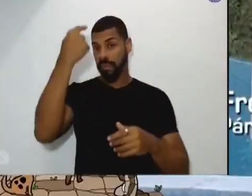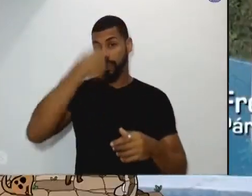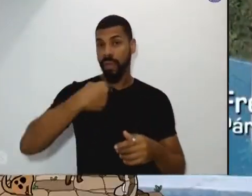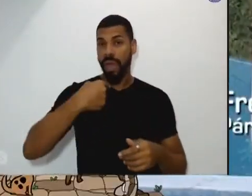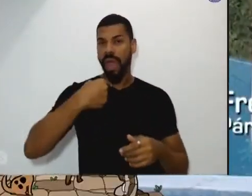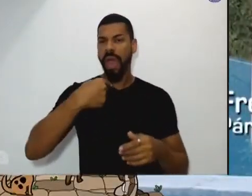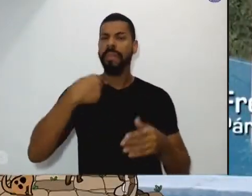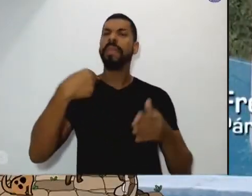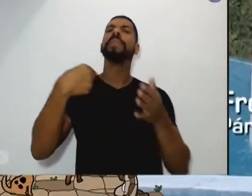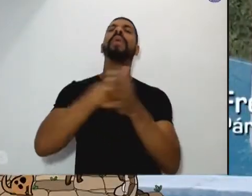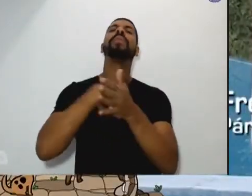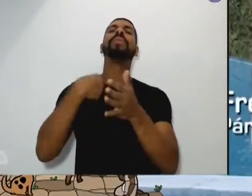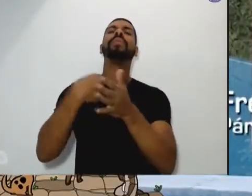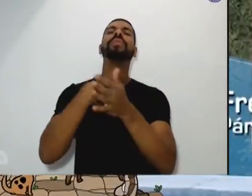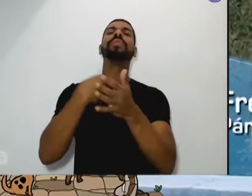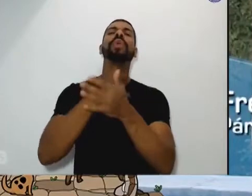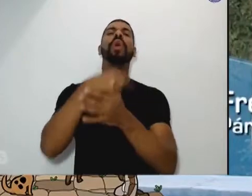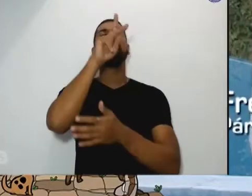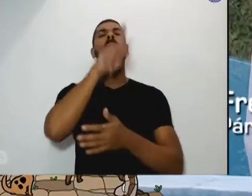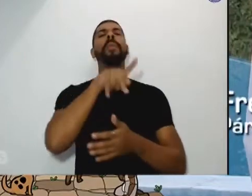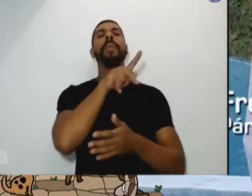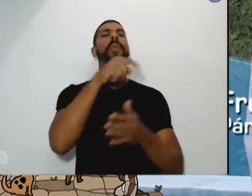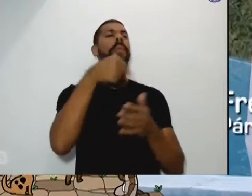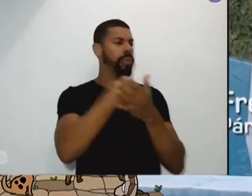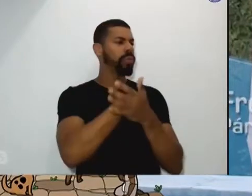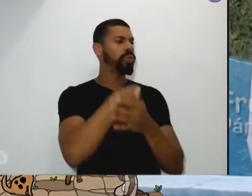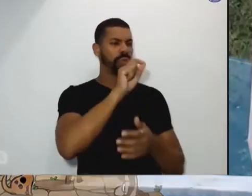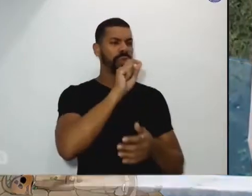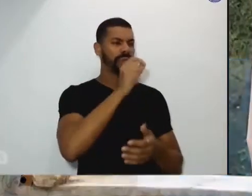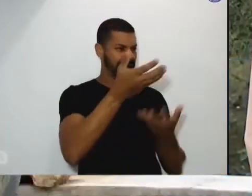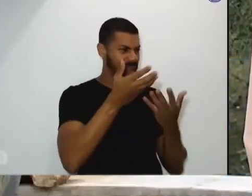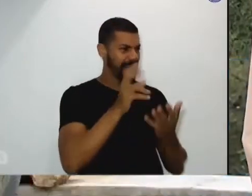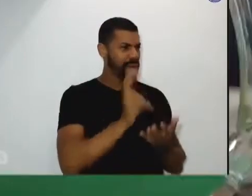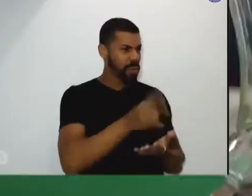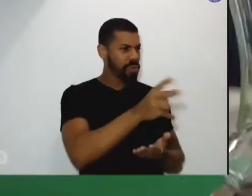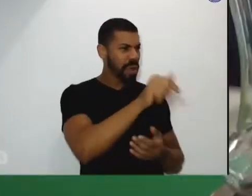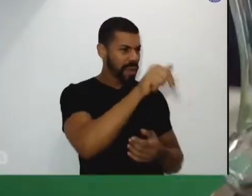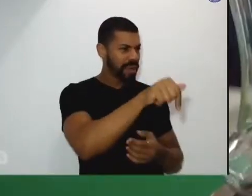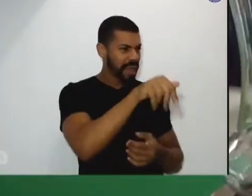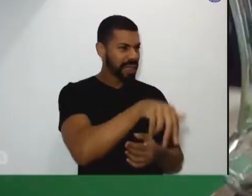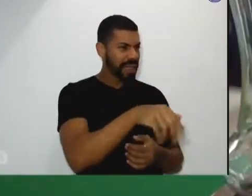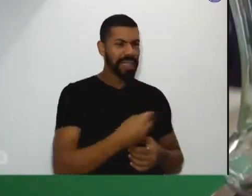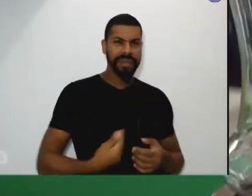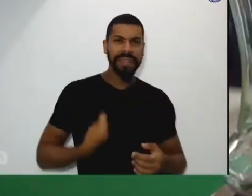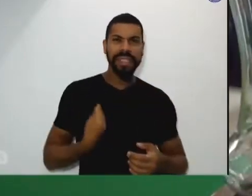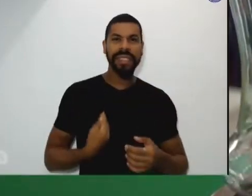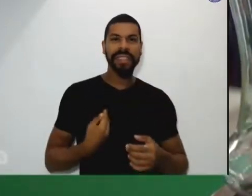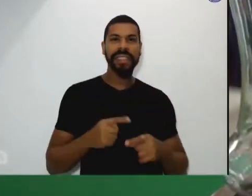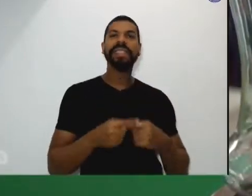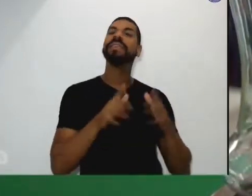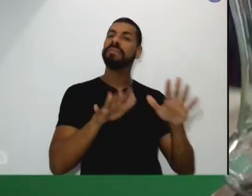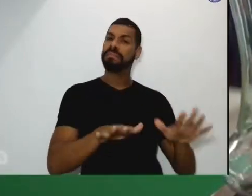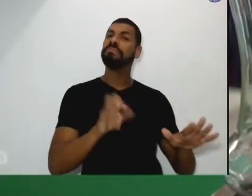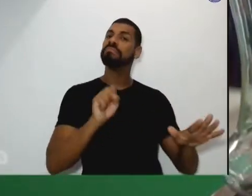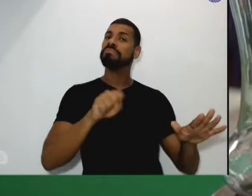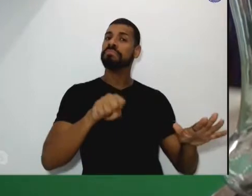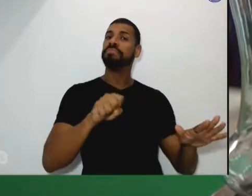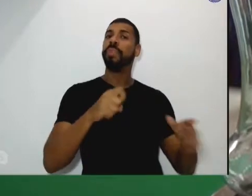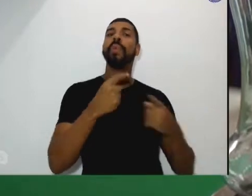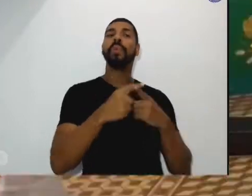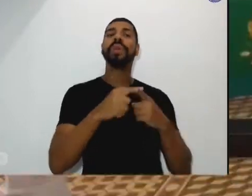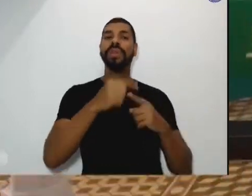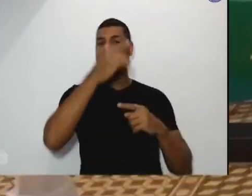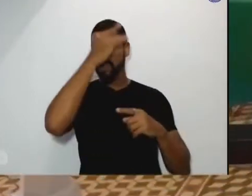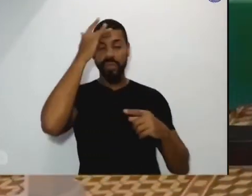se eu queria continuar aqui. E eu dizia que o lugar mais protegido é aqui, porque aqui a comunidade está junto com a gente, as pessoas nos apoiam.